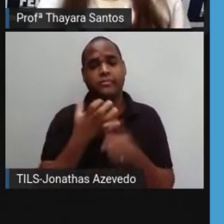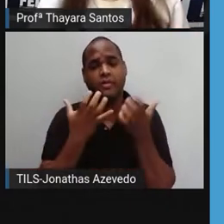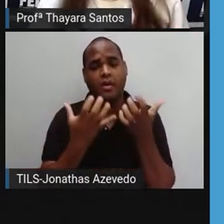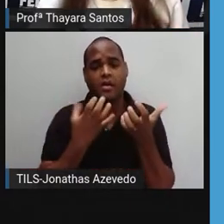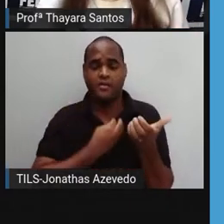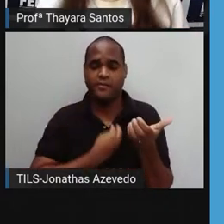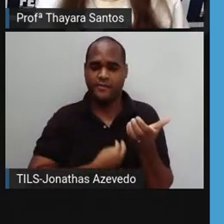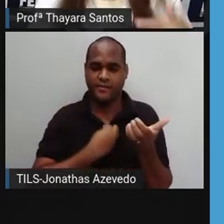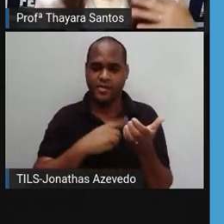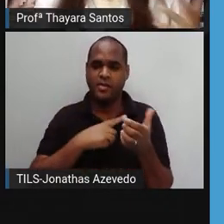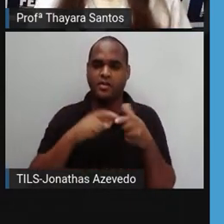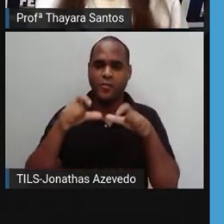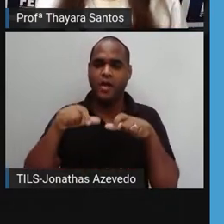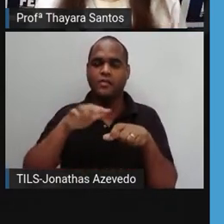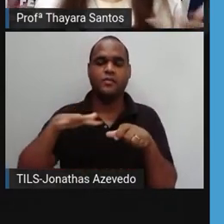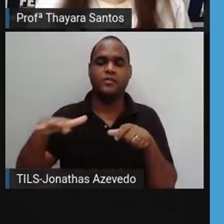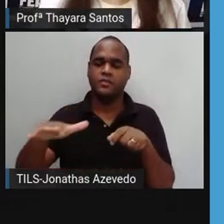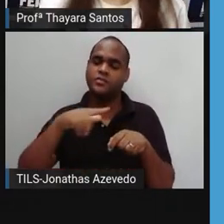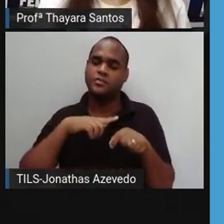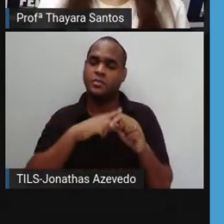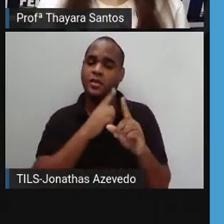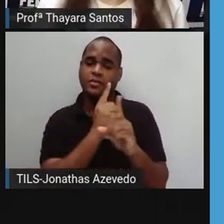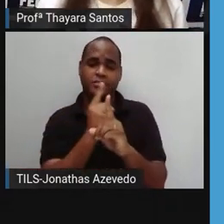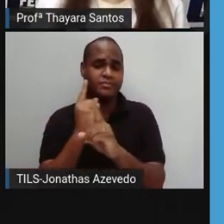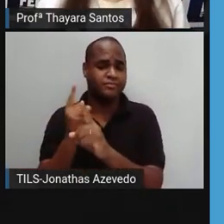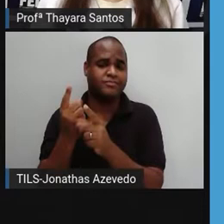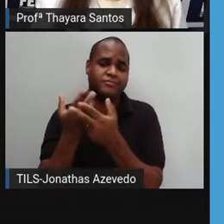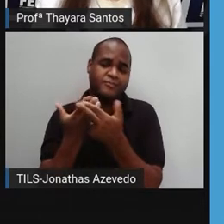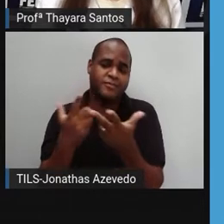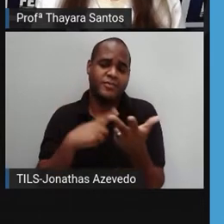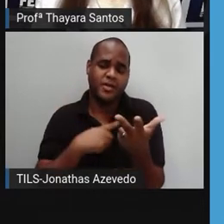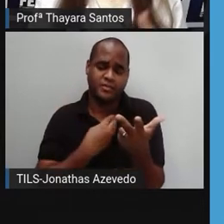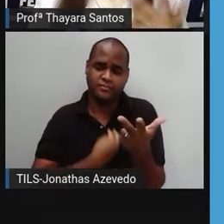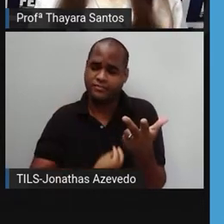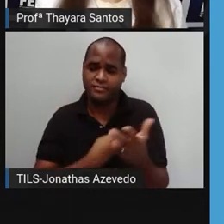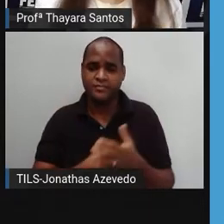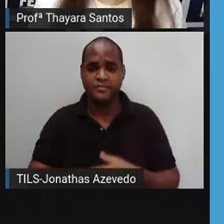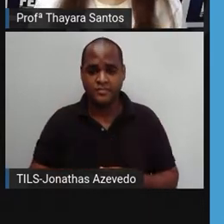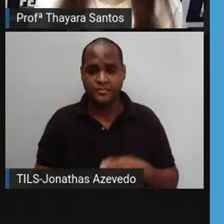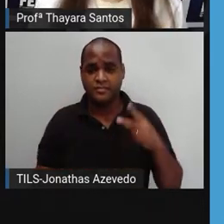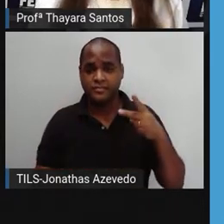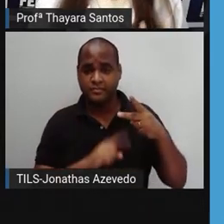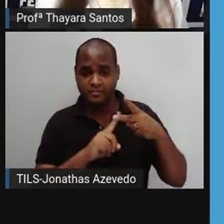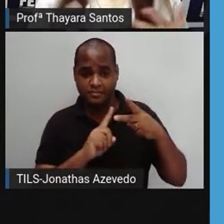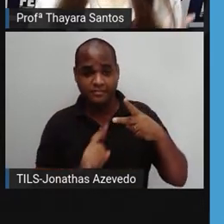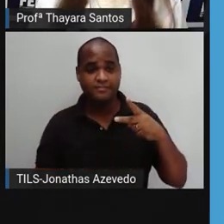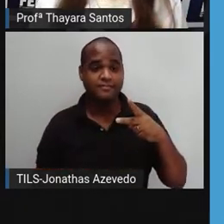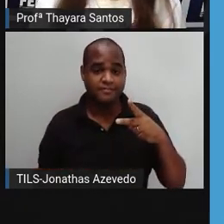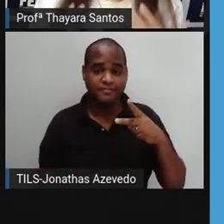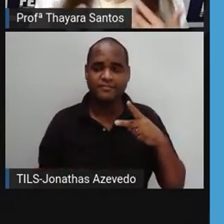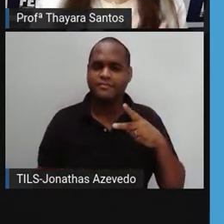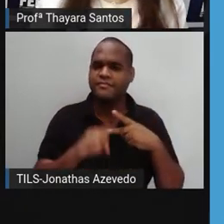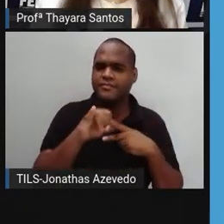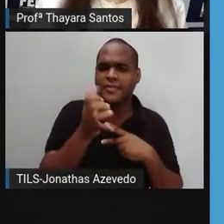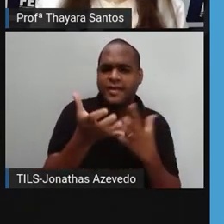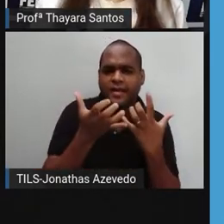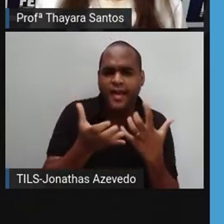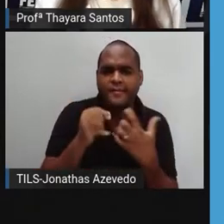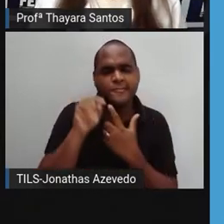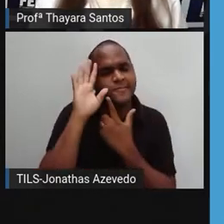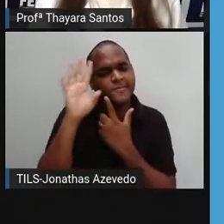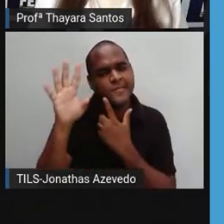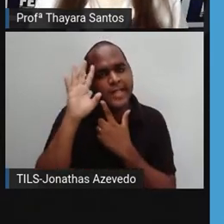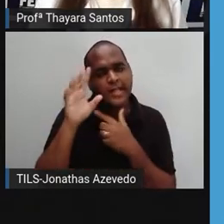direito de estar lá e ter um ambiente adequado para ele, para que ele sobreviva. E segundo, se você resolver só pensar na nossa